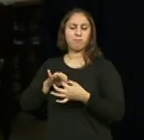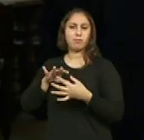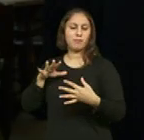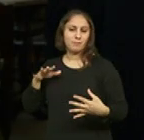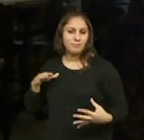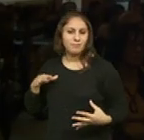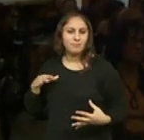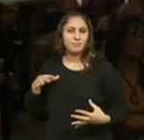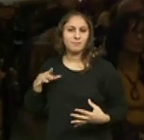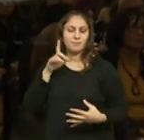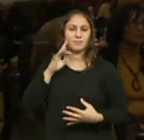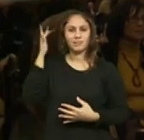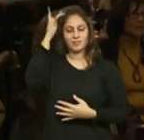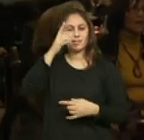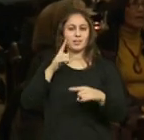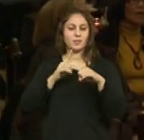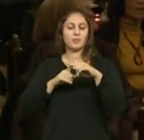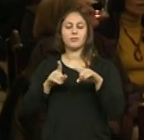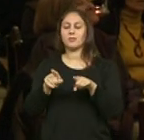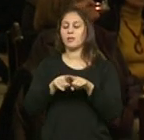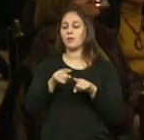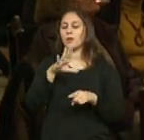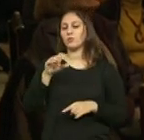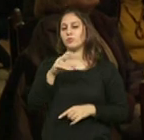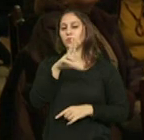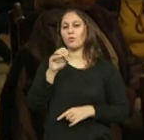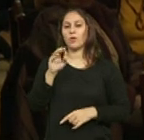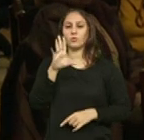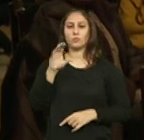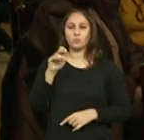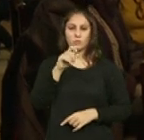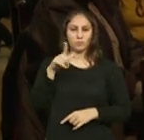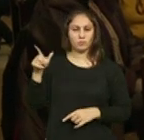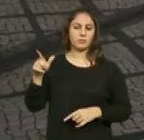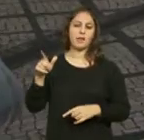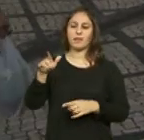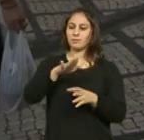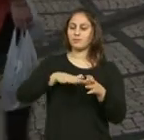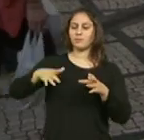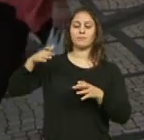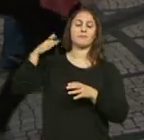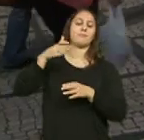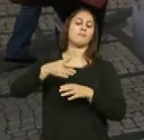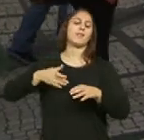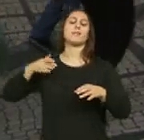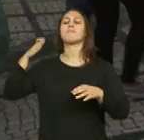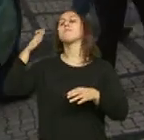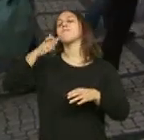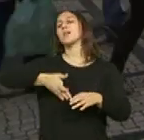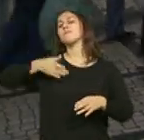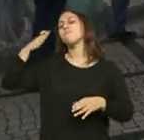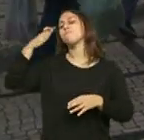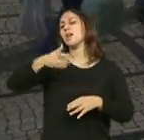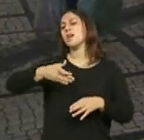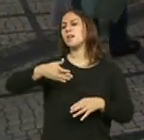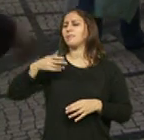o Santa Cruz é o João José sempre fiel à sua zona. Tão zona que não